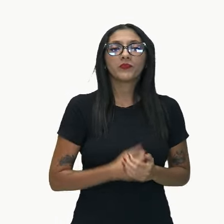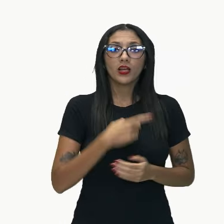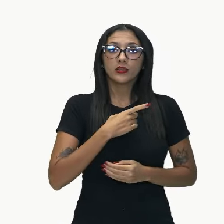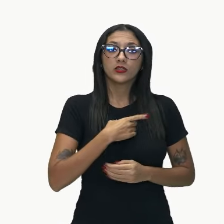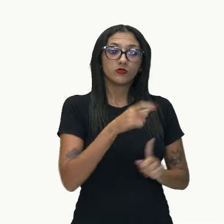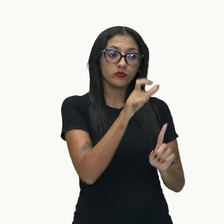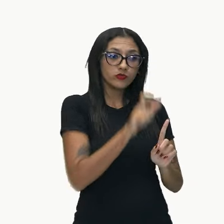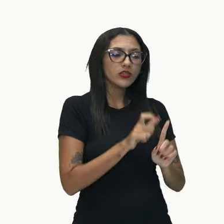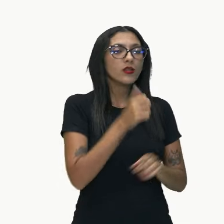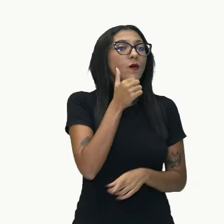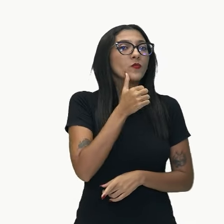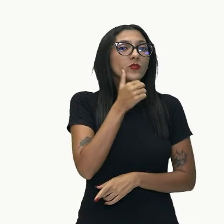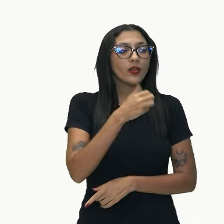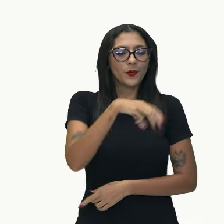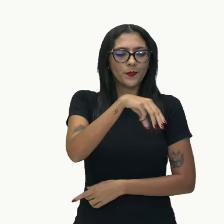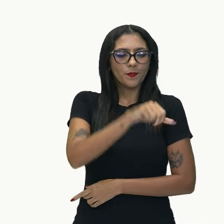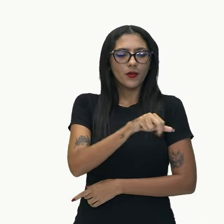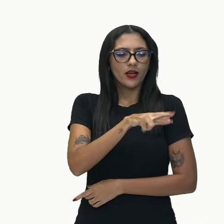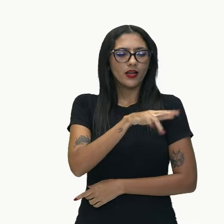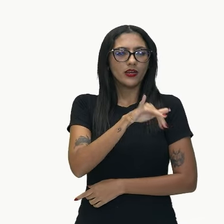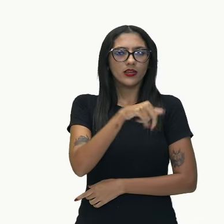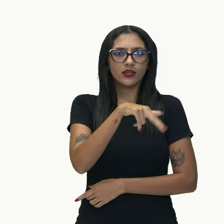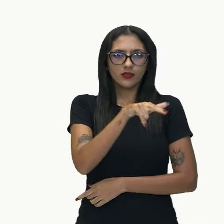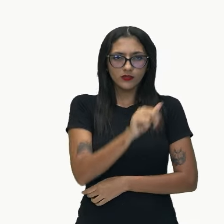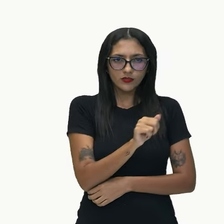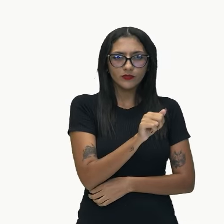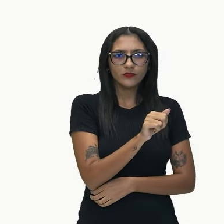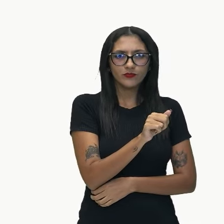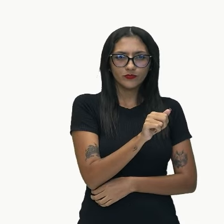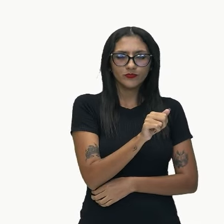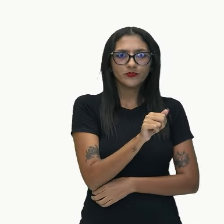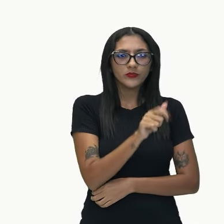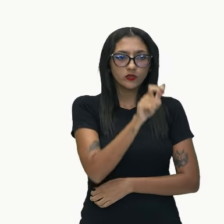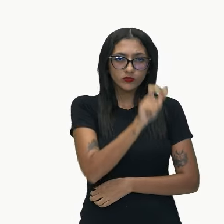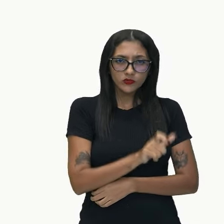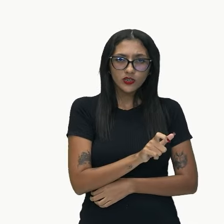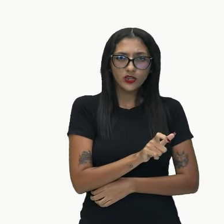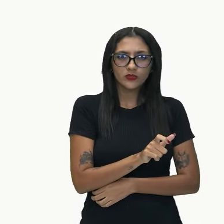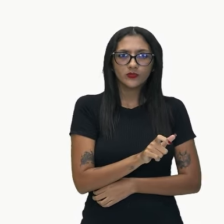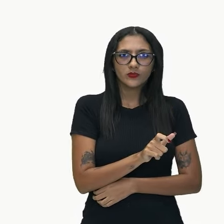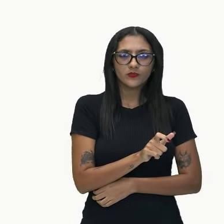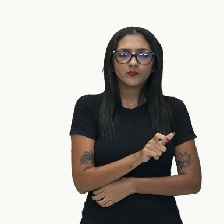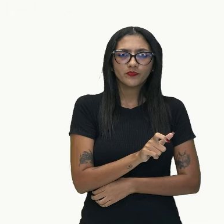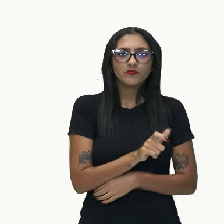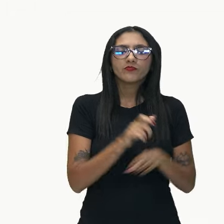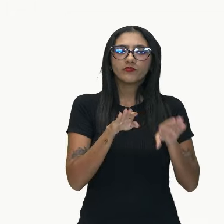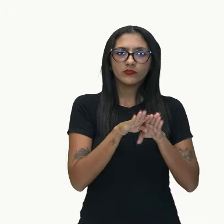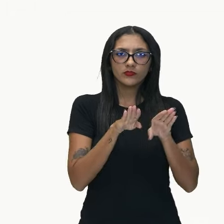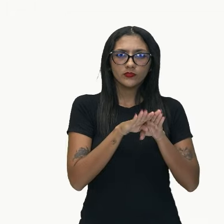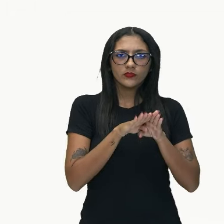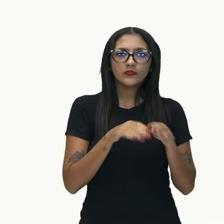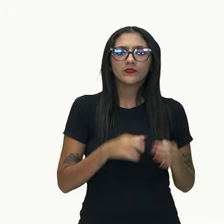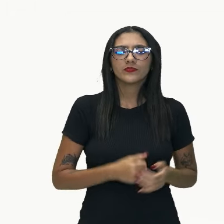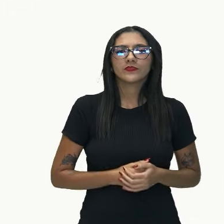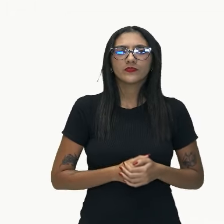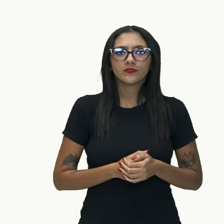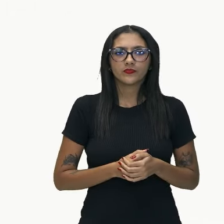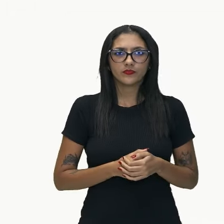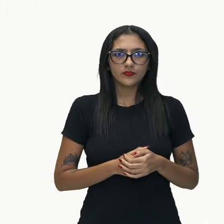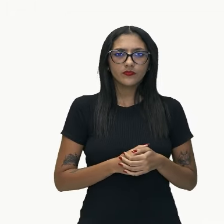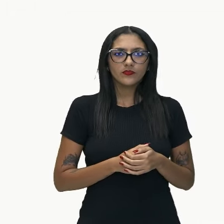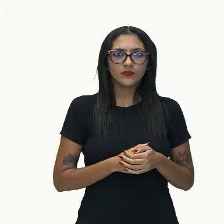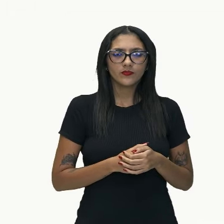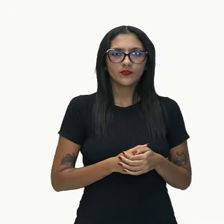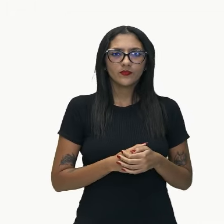Mariana e tenho o predicado que vai iniciar no verbo